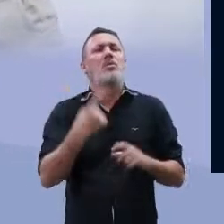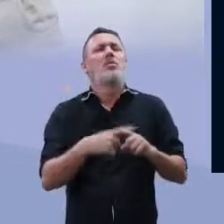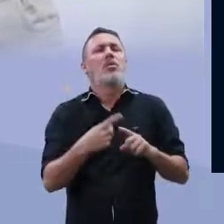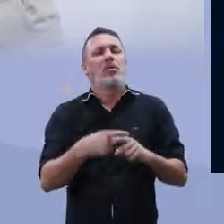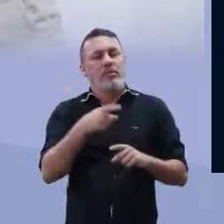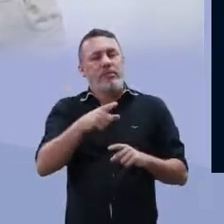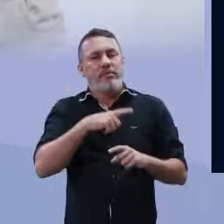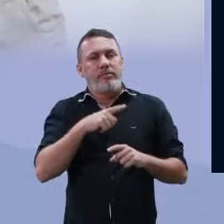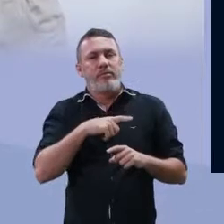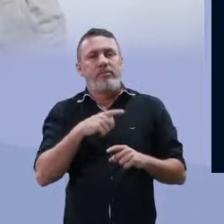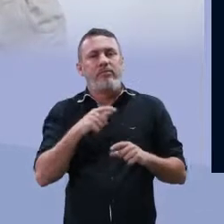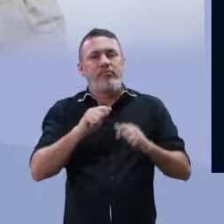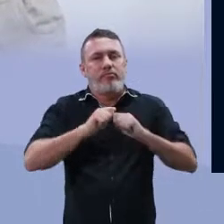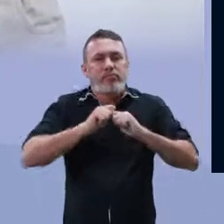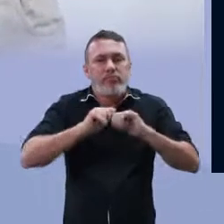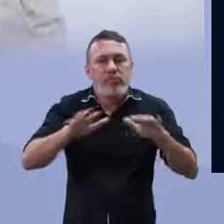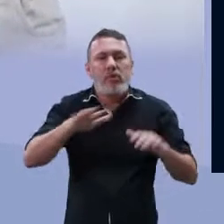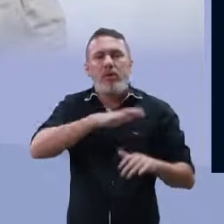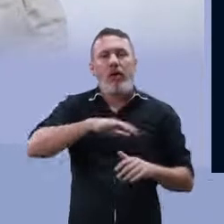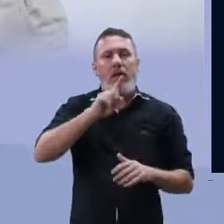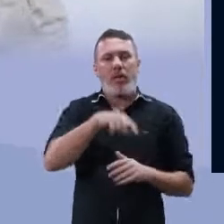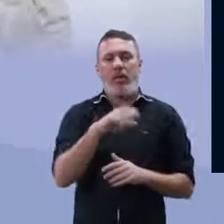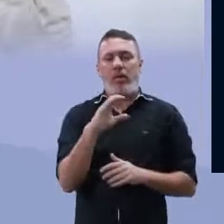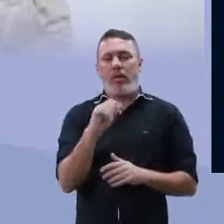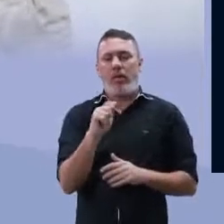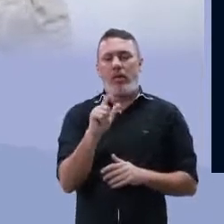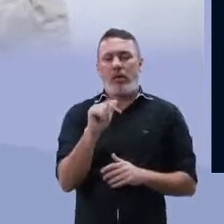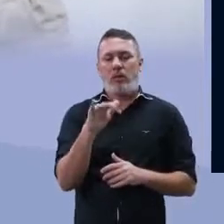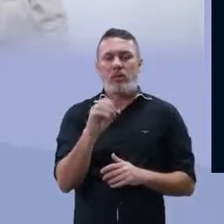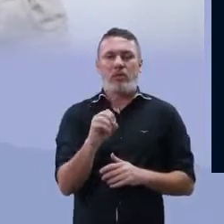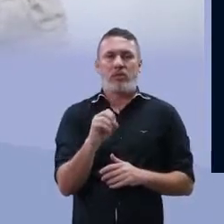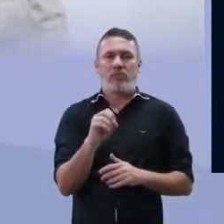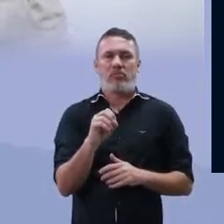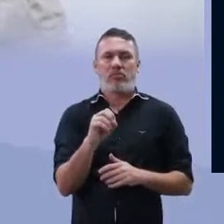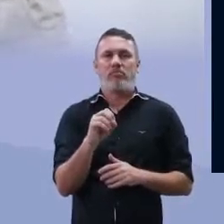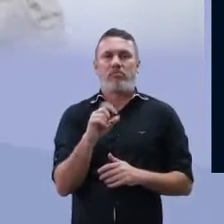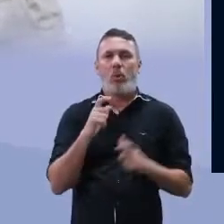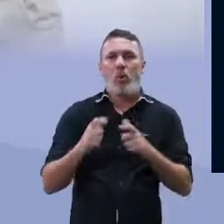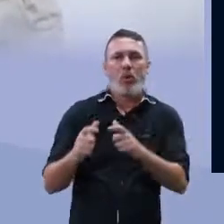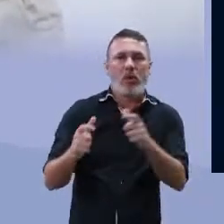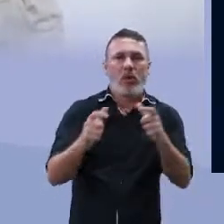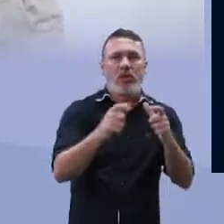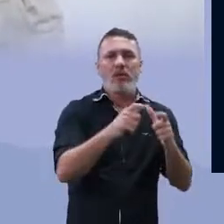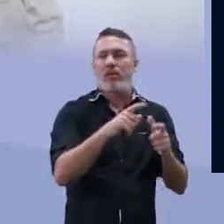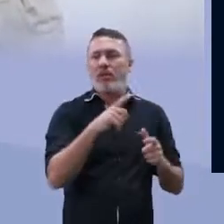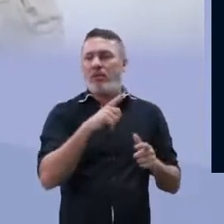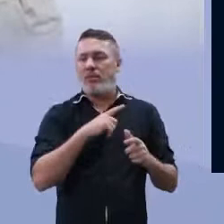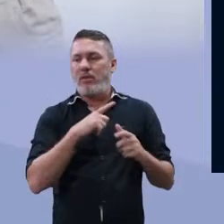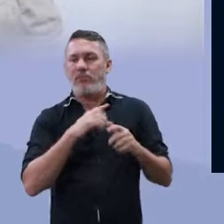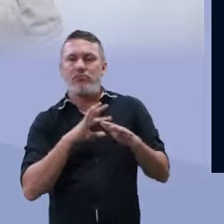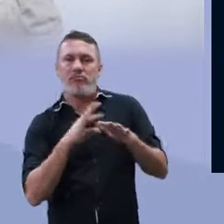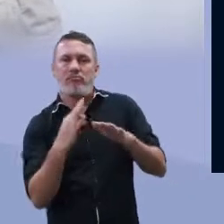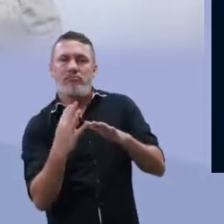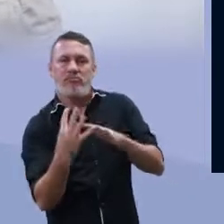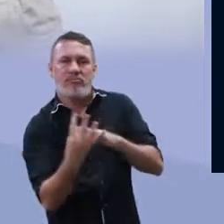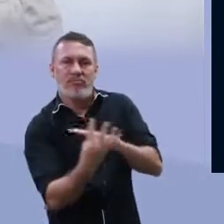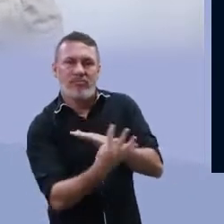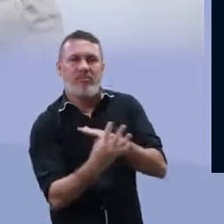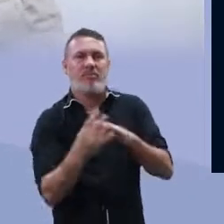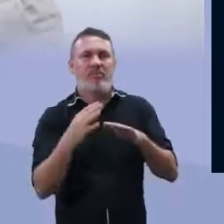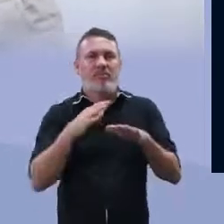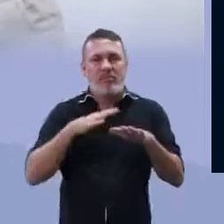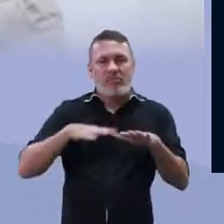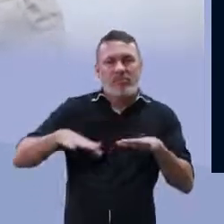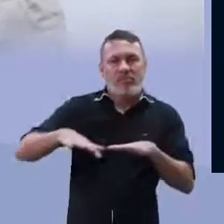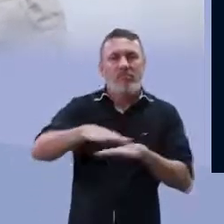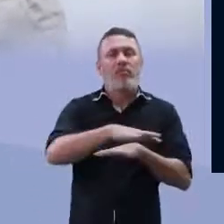importantes? Porque elas vão apresentar a impregnação de carbonato de cálcio na membrana e elas formam aqueles